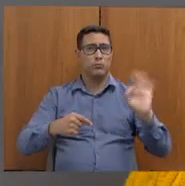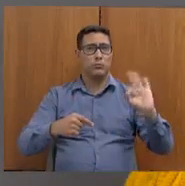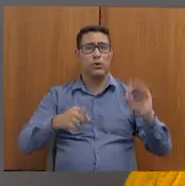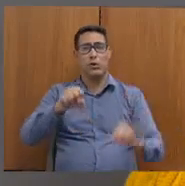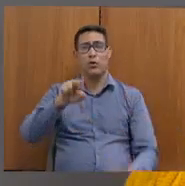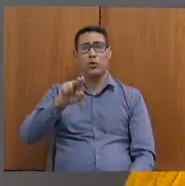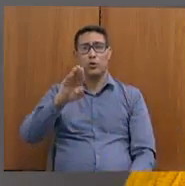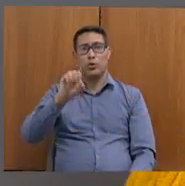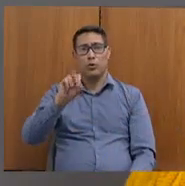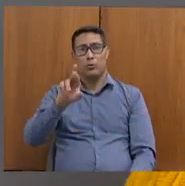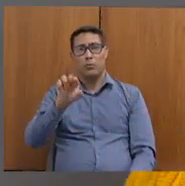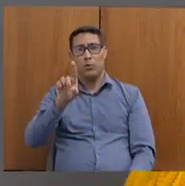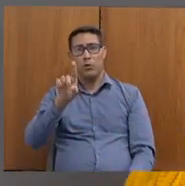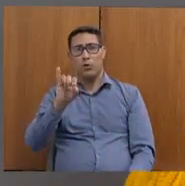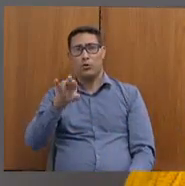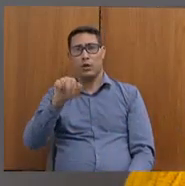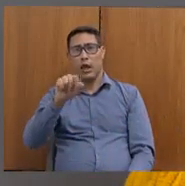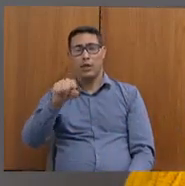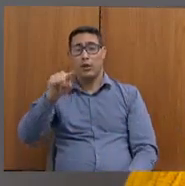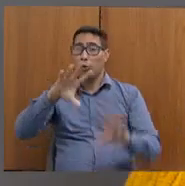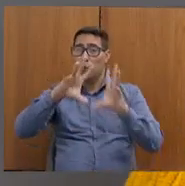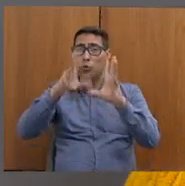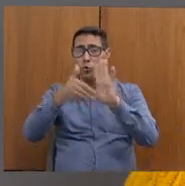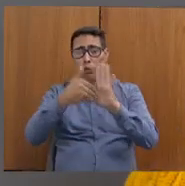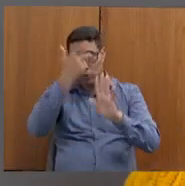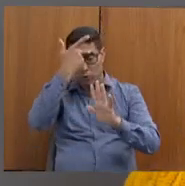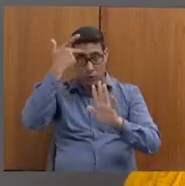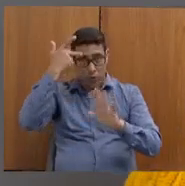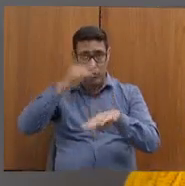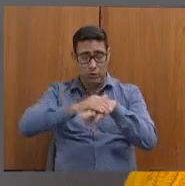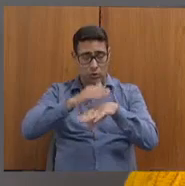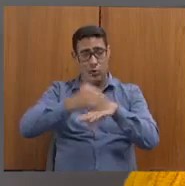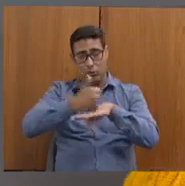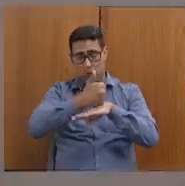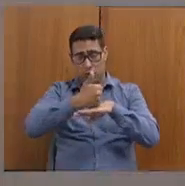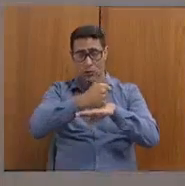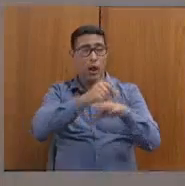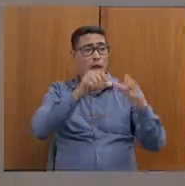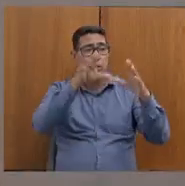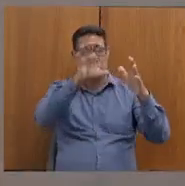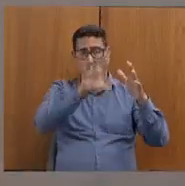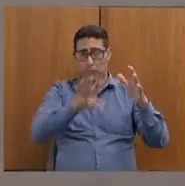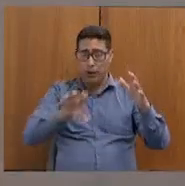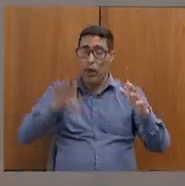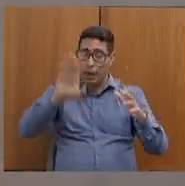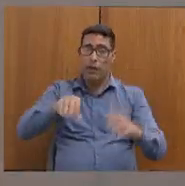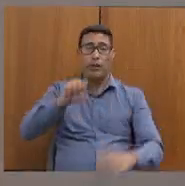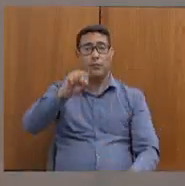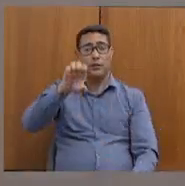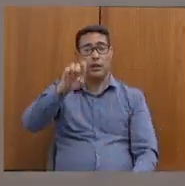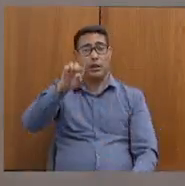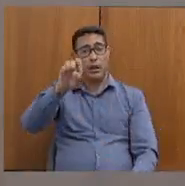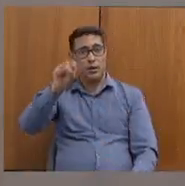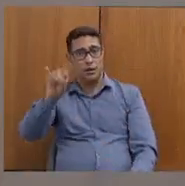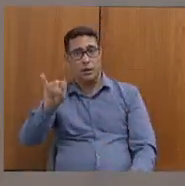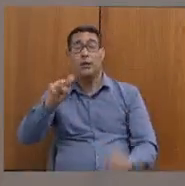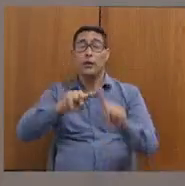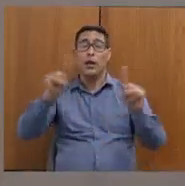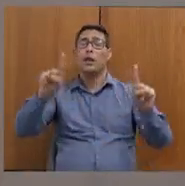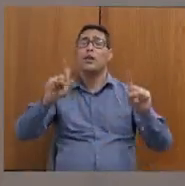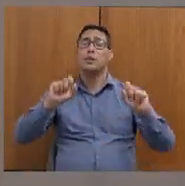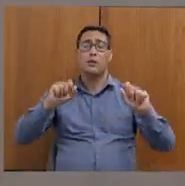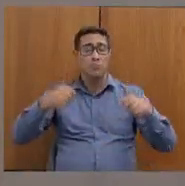todos os cargos são da CEDESE. Então, eu preciso fazer uma ligação. Eu acho que isso nós podemos discutir, mas é uma questão de